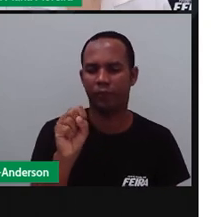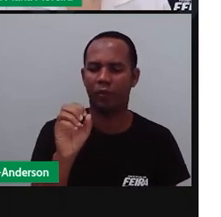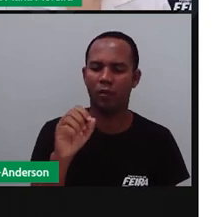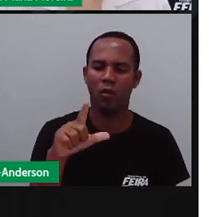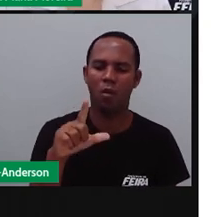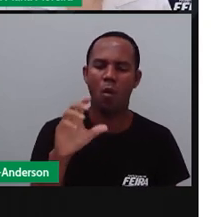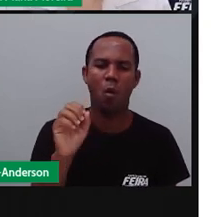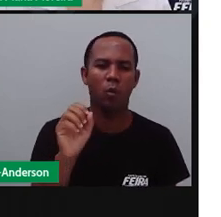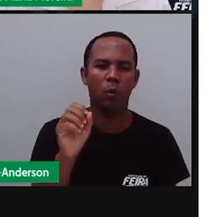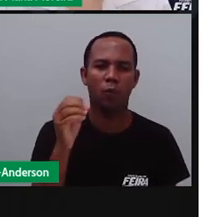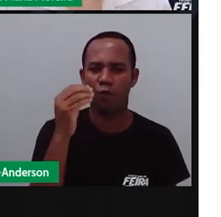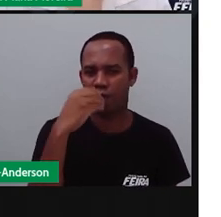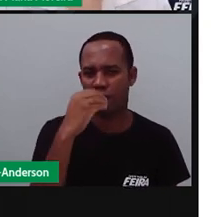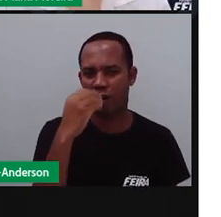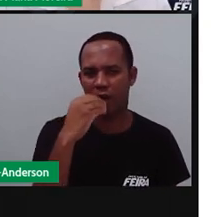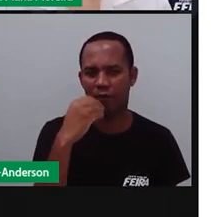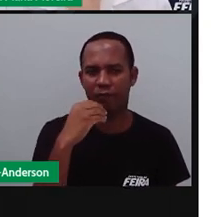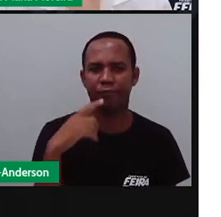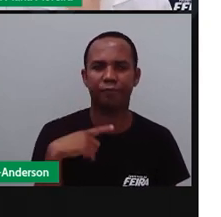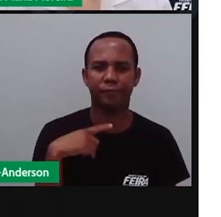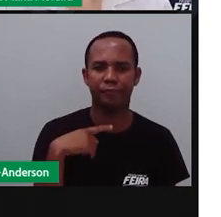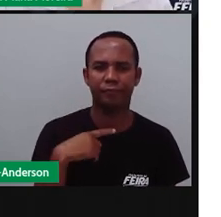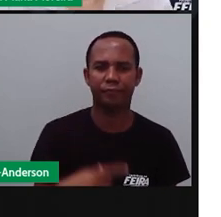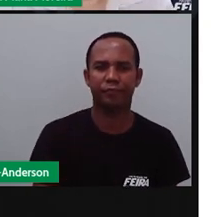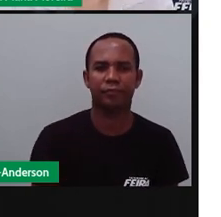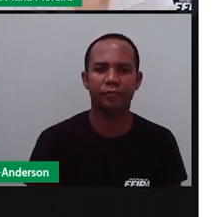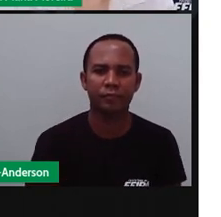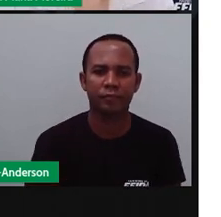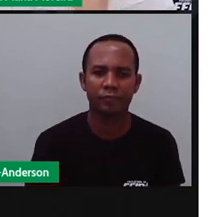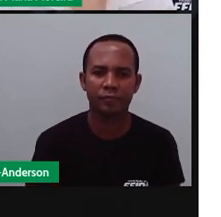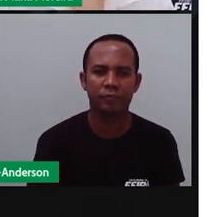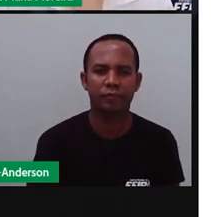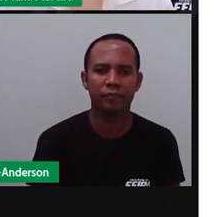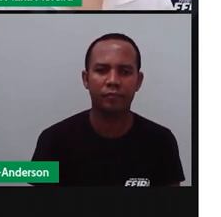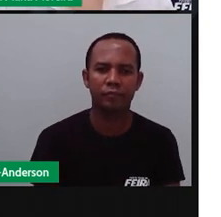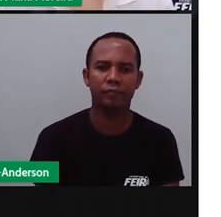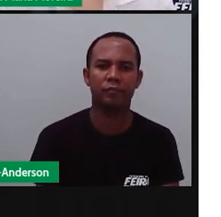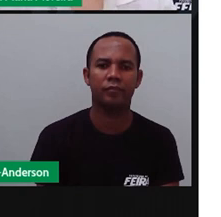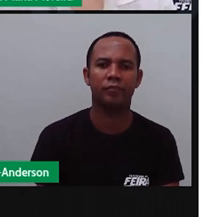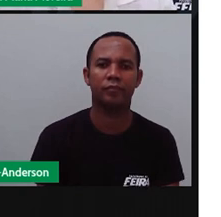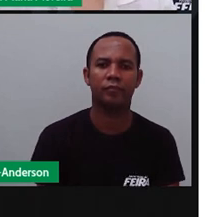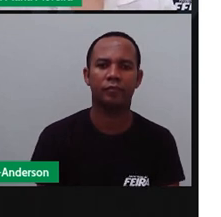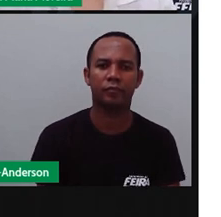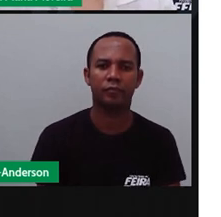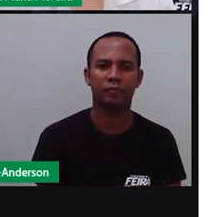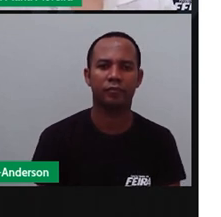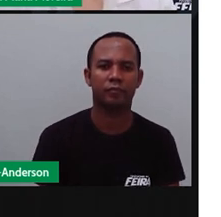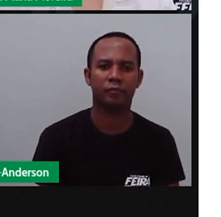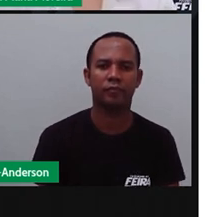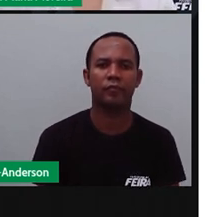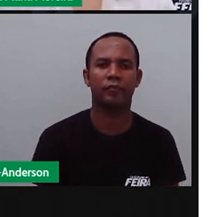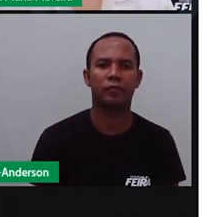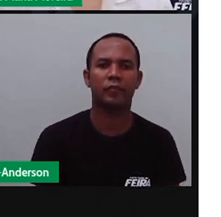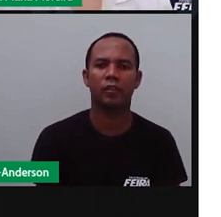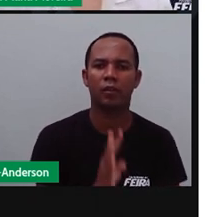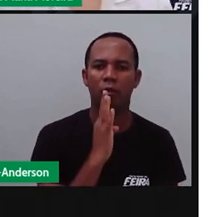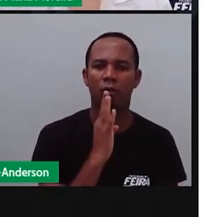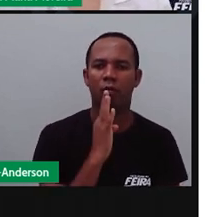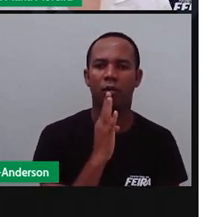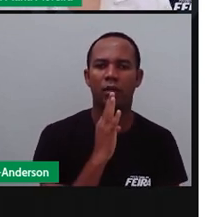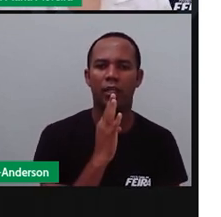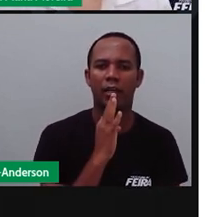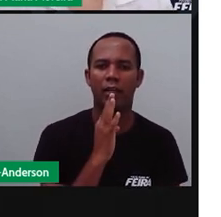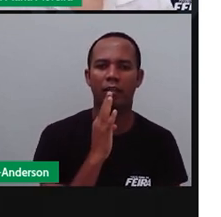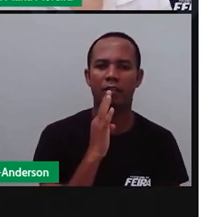mais, né? Vamos lá. E aqui agora, vamos falar o quê? Você já